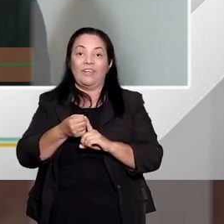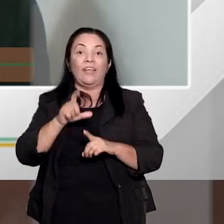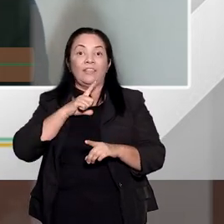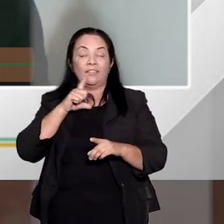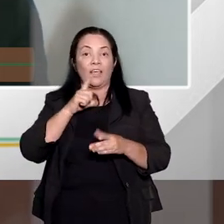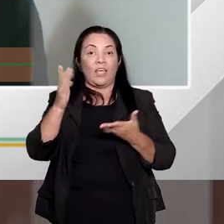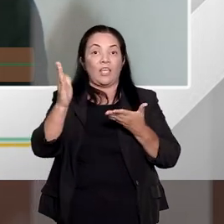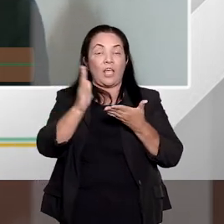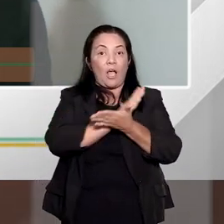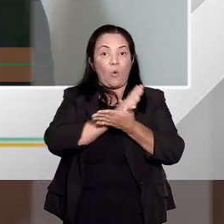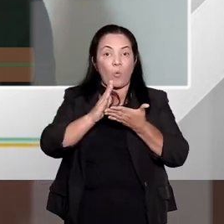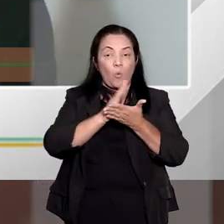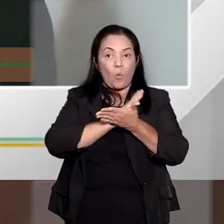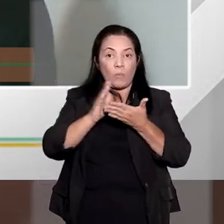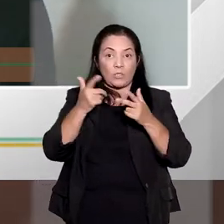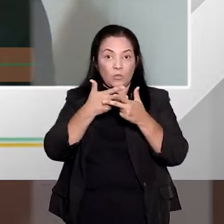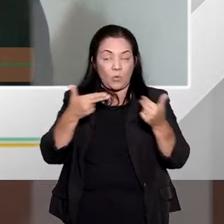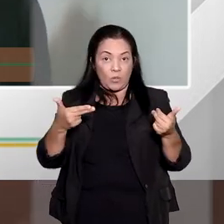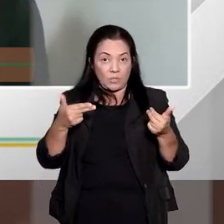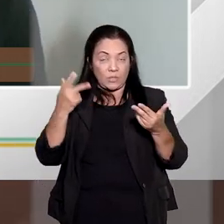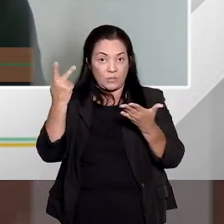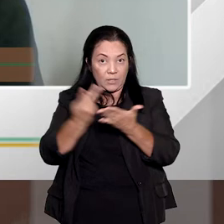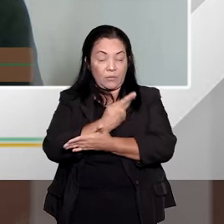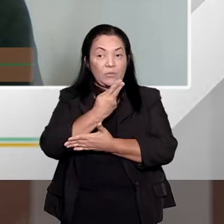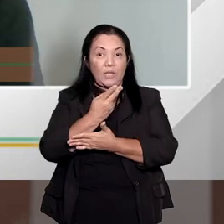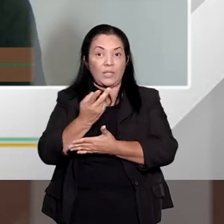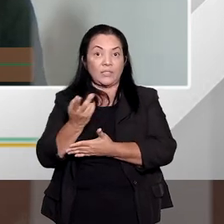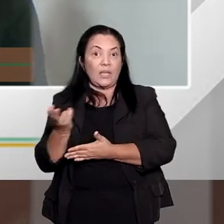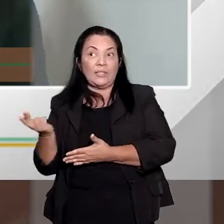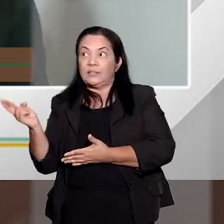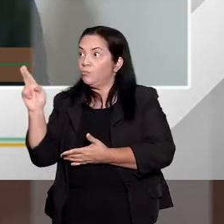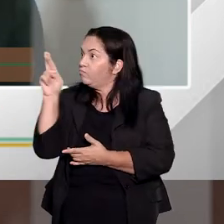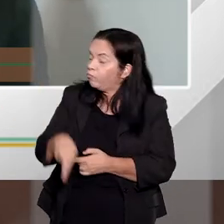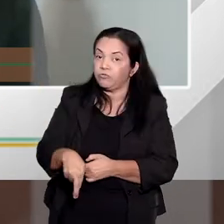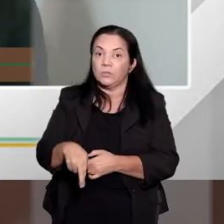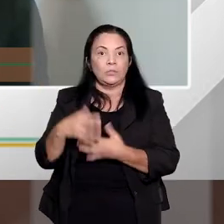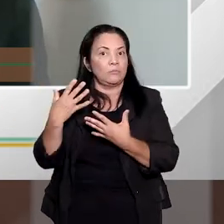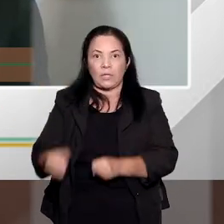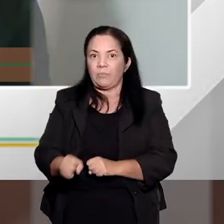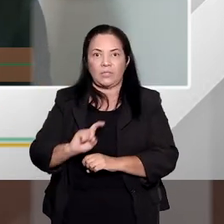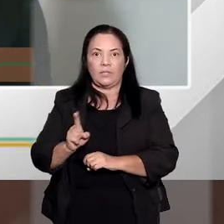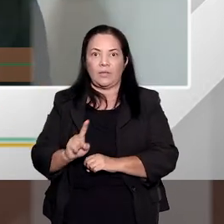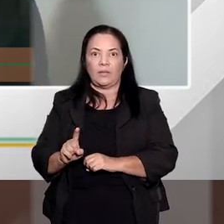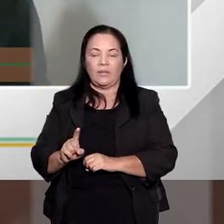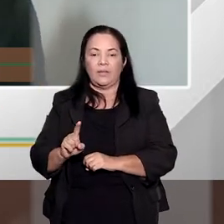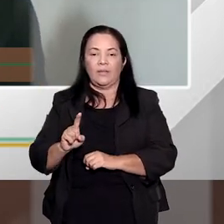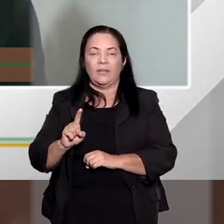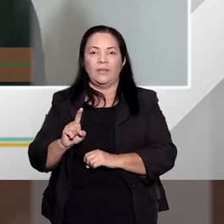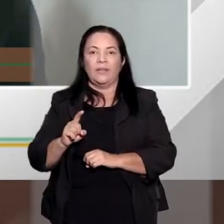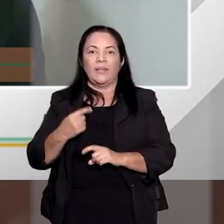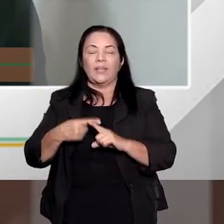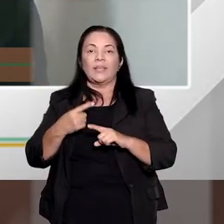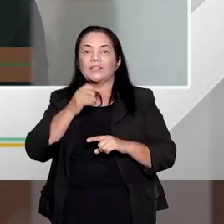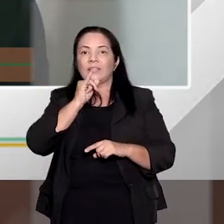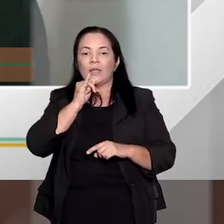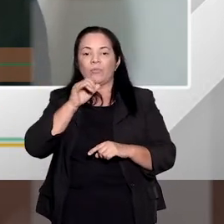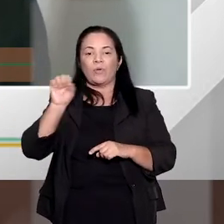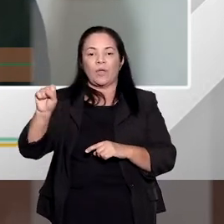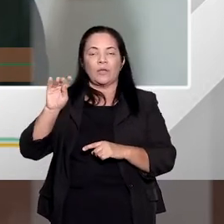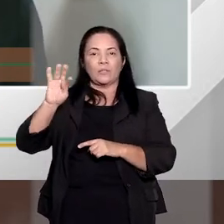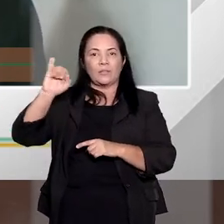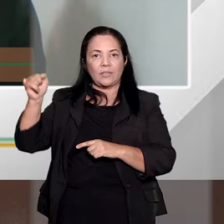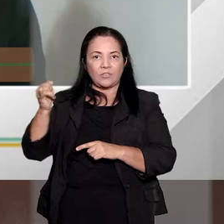circunstâncias que são mais reprováveis que as outras. Então, por exemplo, já é precedente do STJ, temos